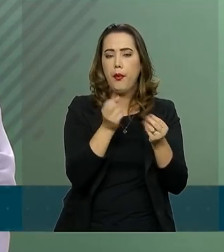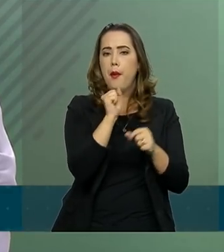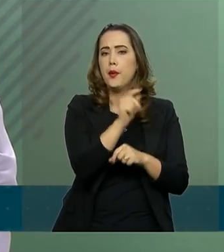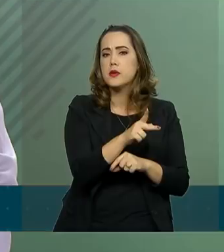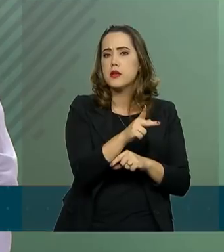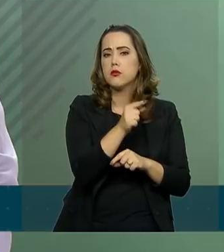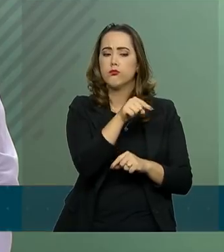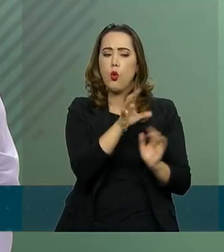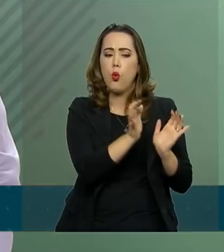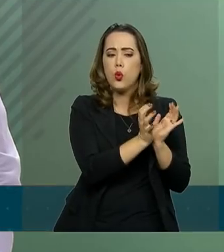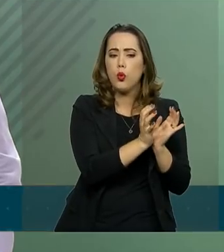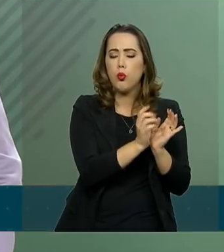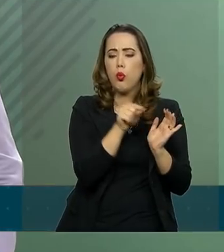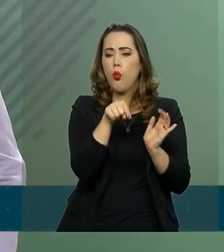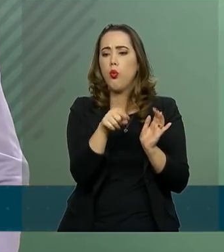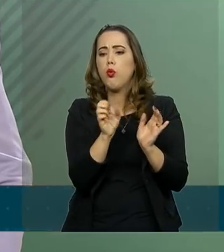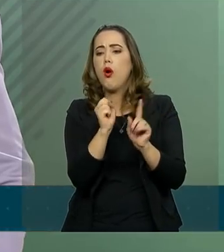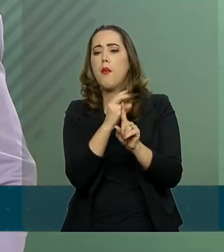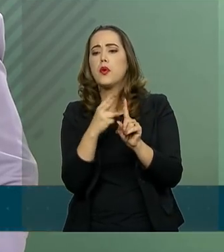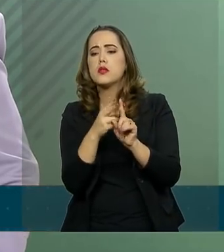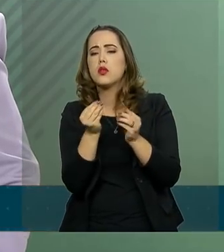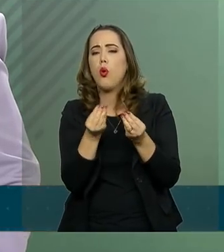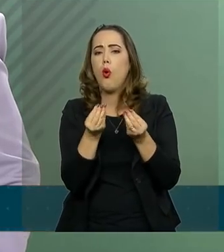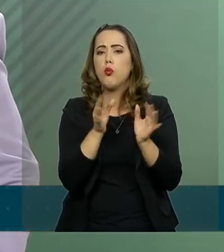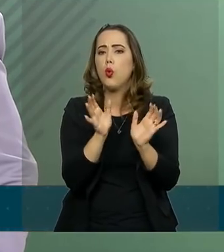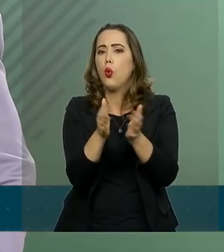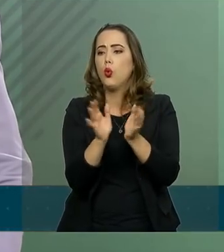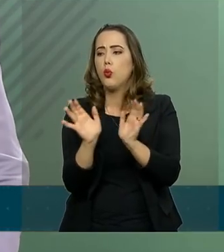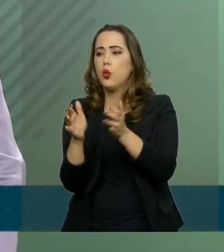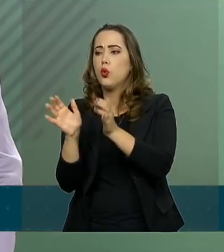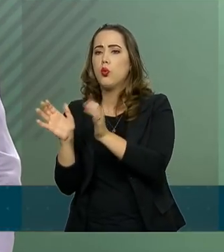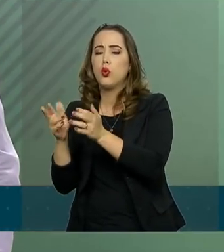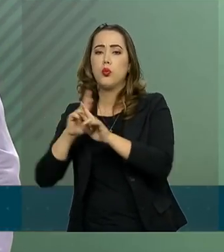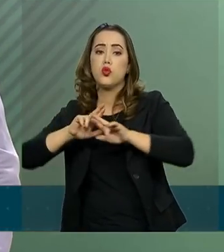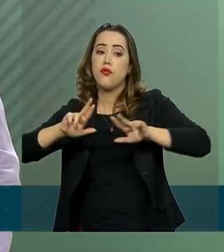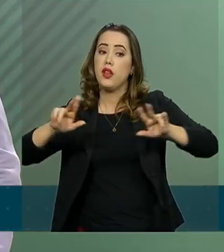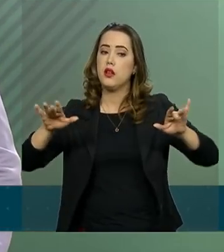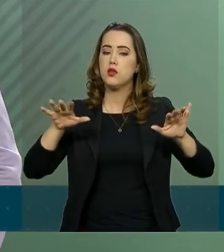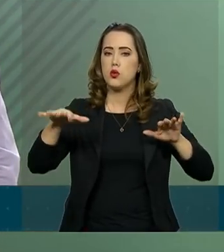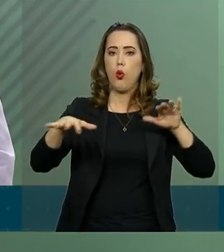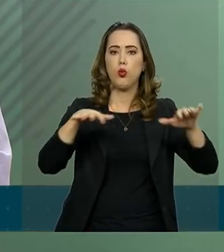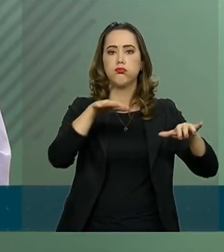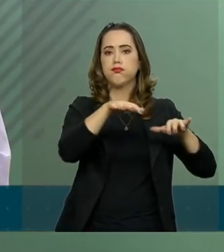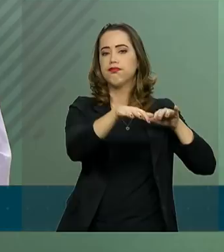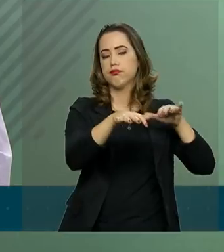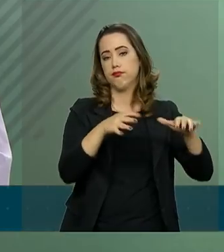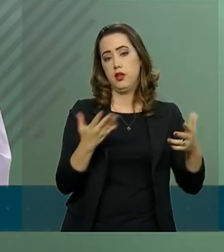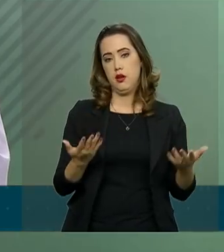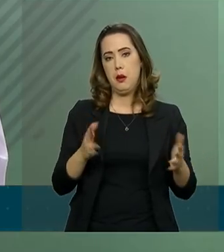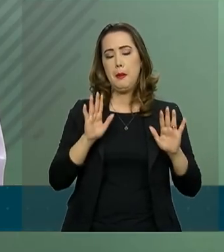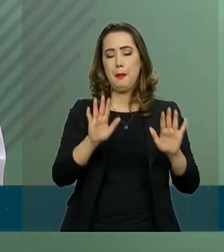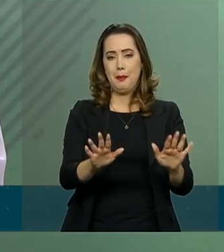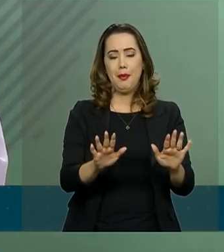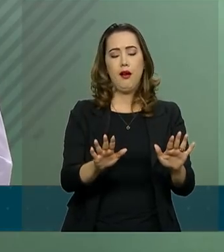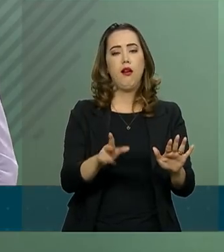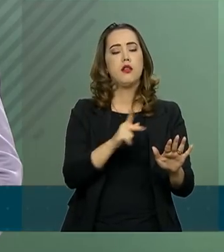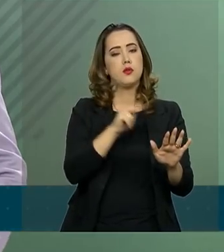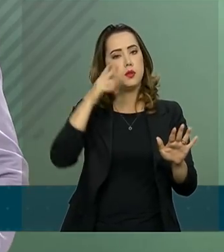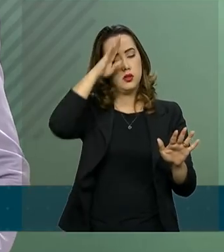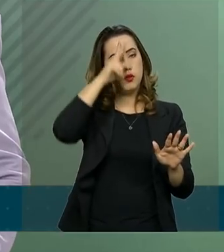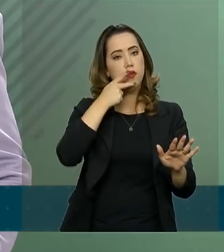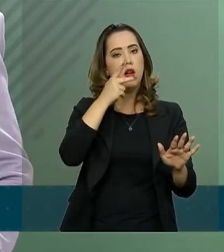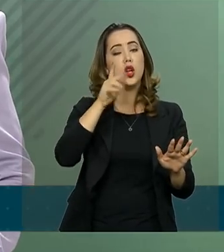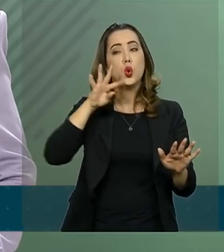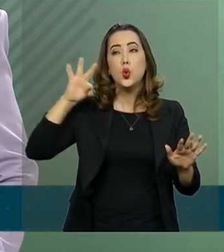no parlamento, mas o presidente reforça, todo mundo vai dar a sua cota